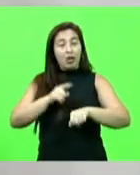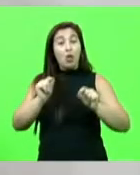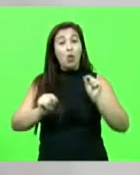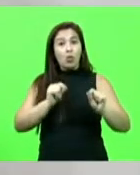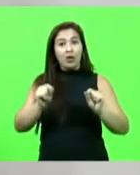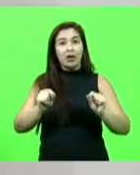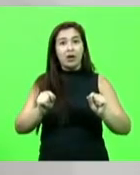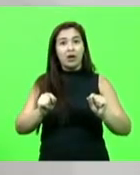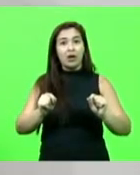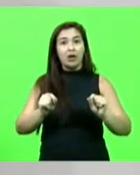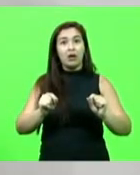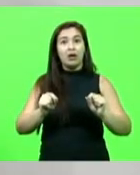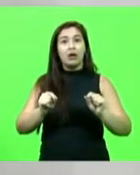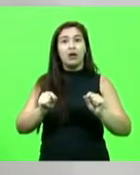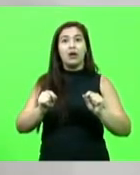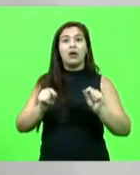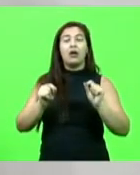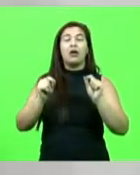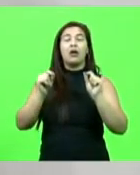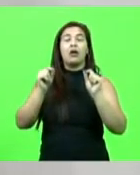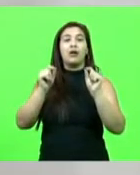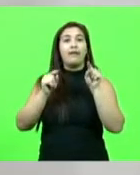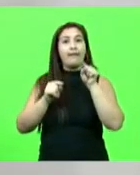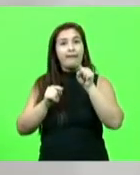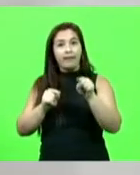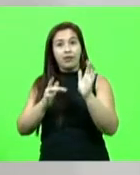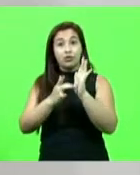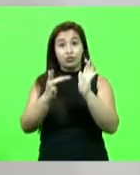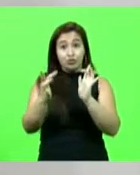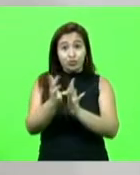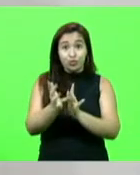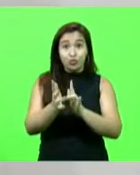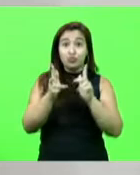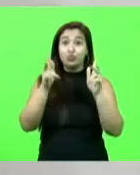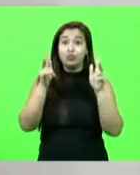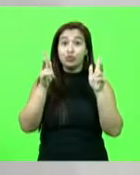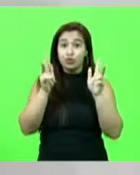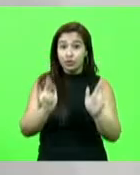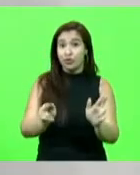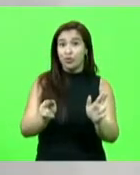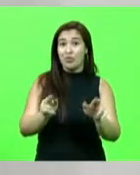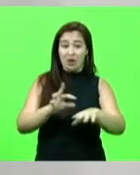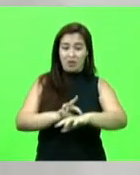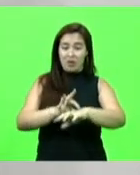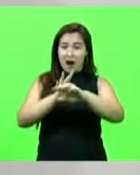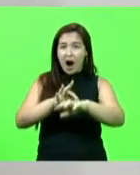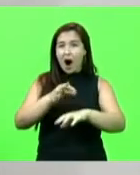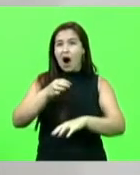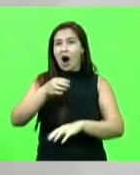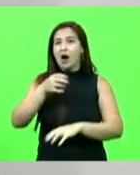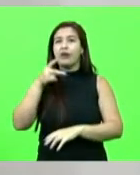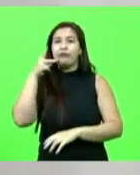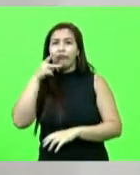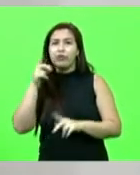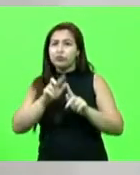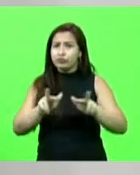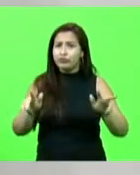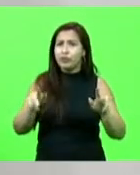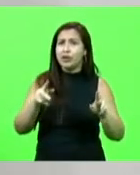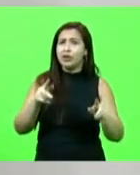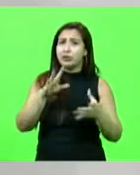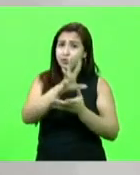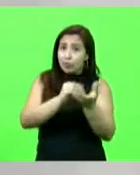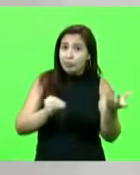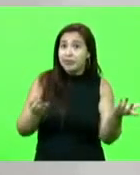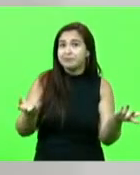se repete o sacrifício vicário de Cristo. Então, para quem é católico, a missa é sagrada. Este vereador